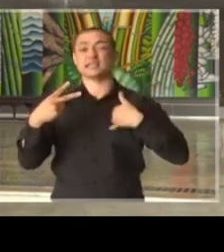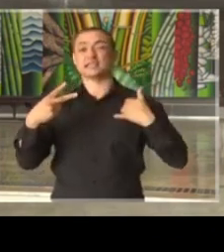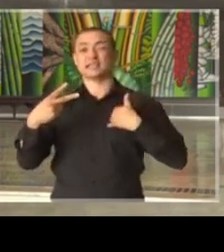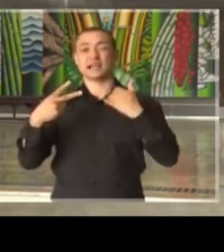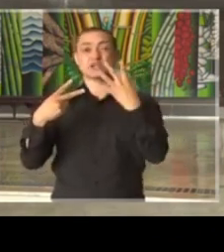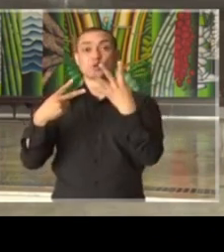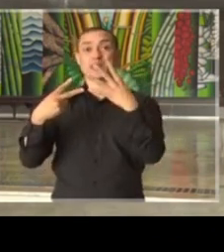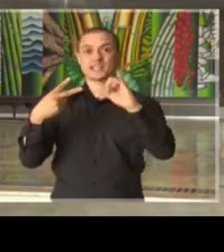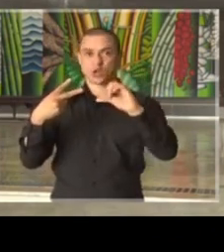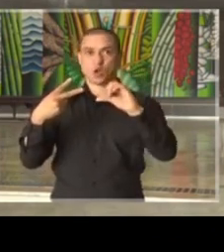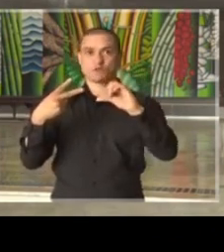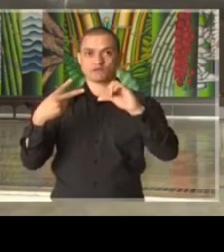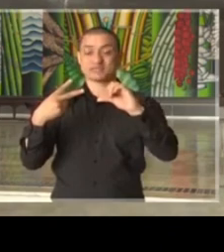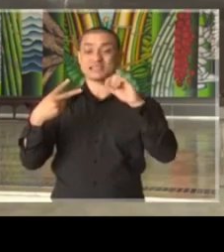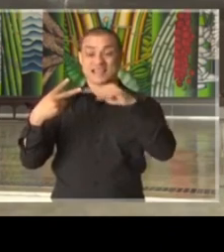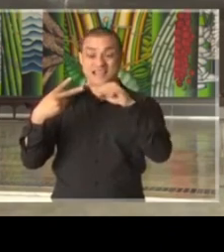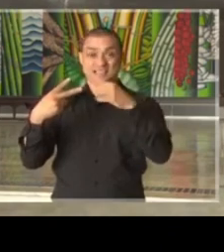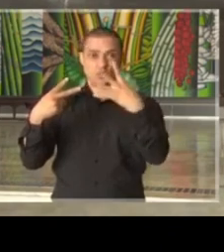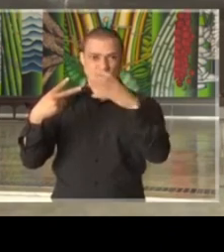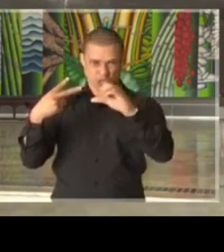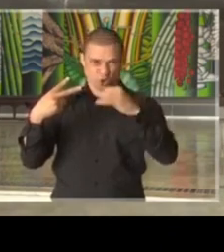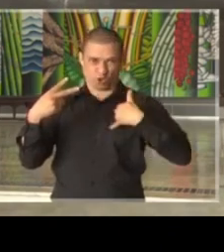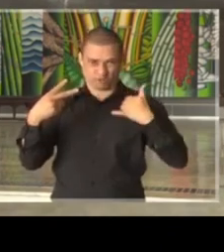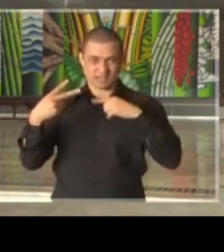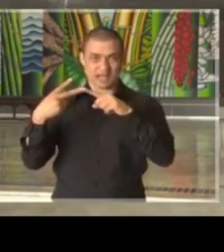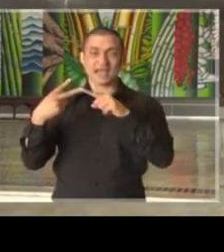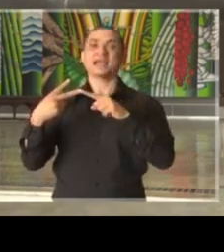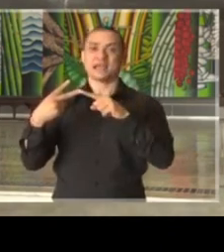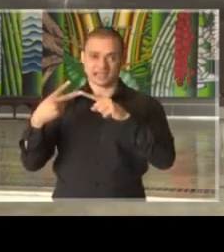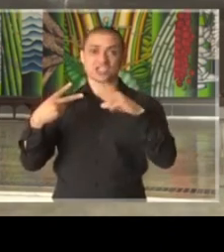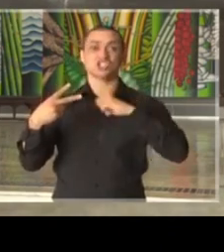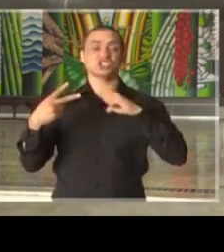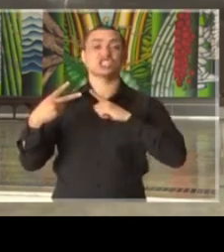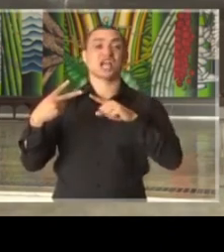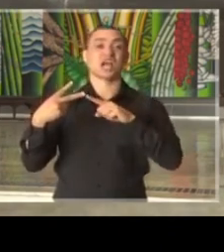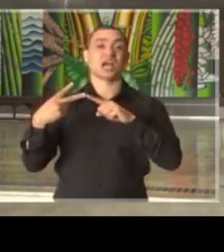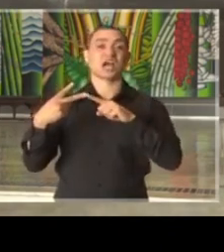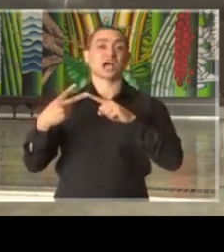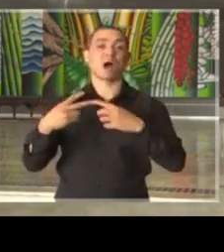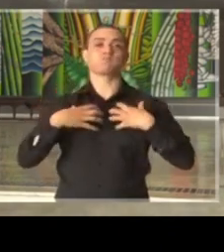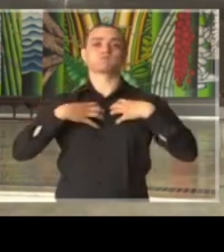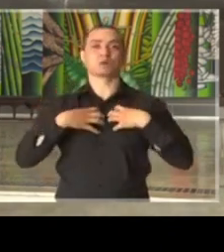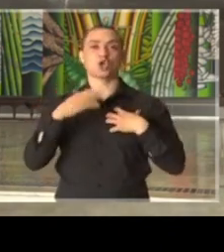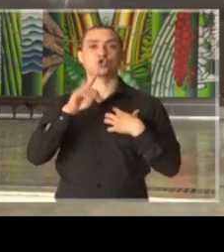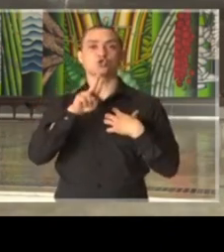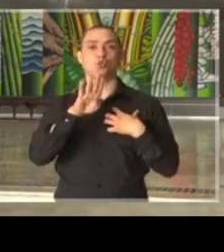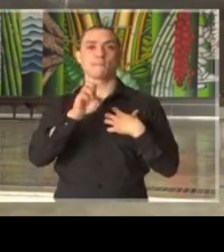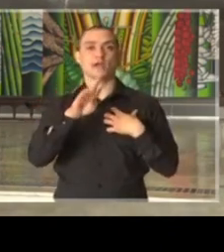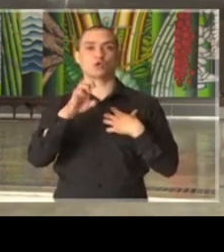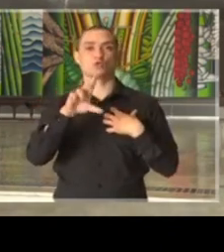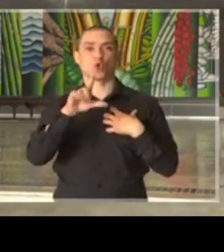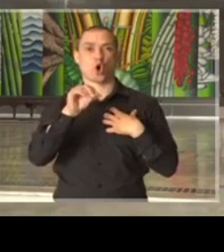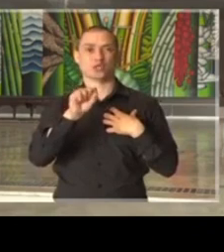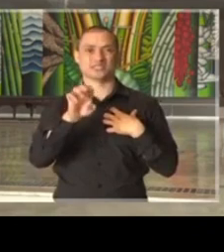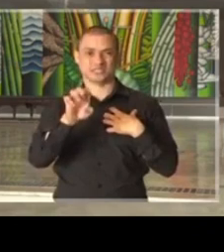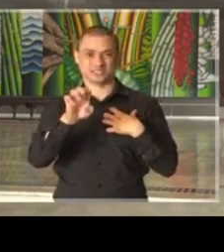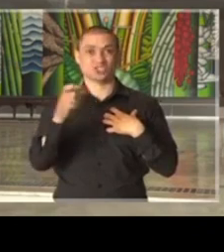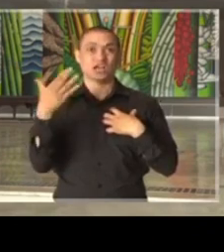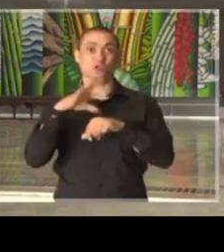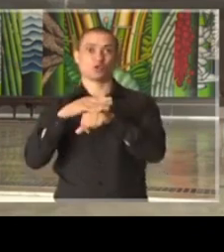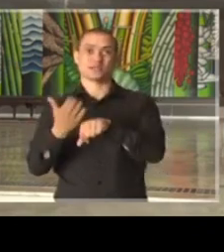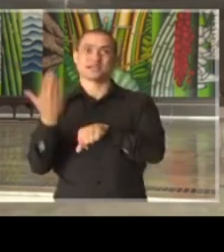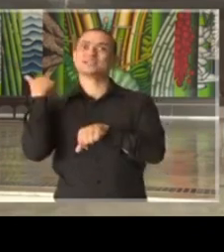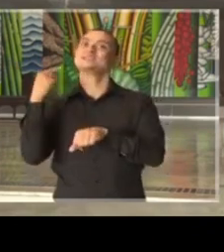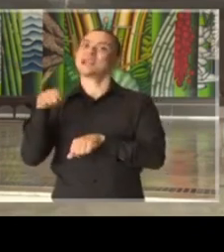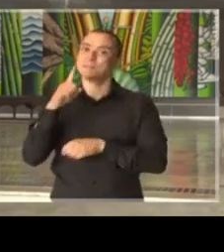de 49 anos, sendo que esse de 49 anos era portador de tuberculose, que é uma doença, uma comorbidade